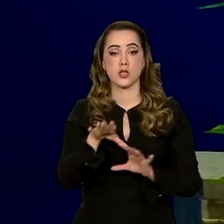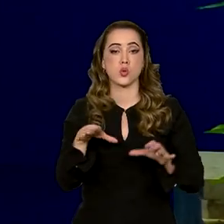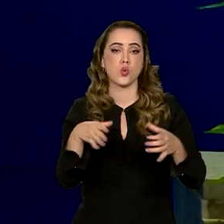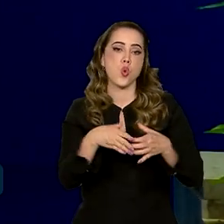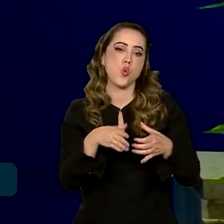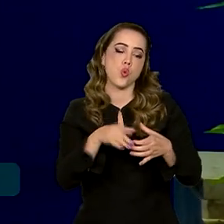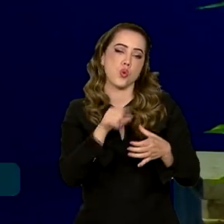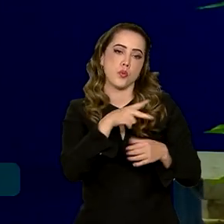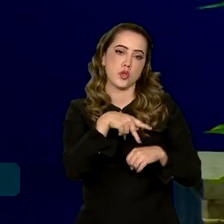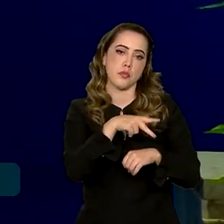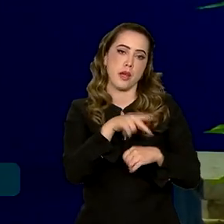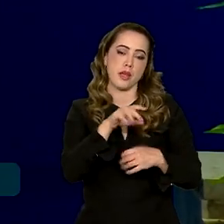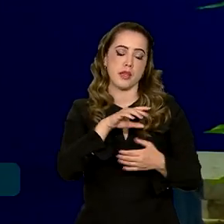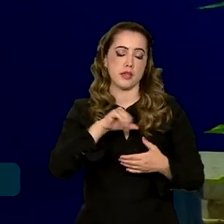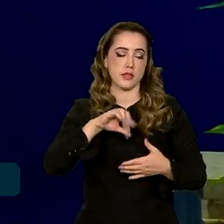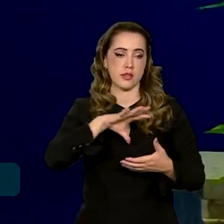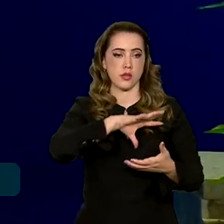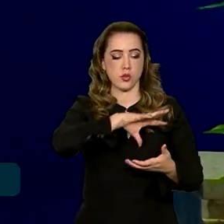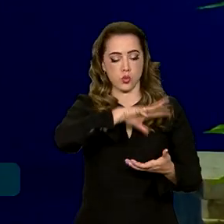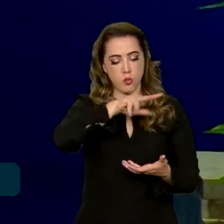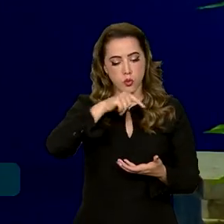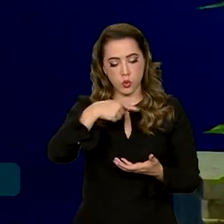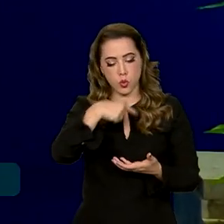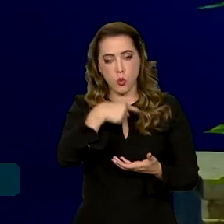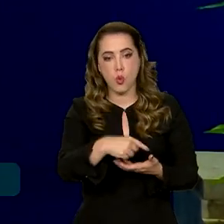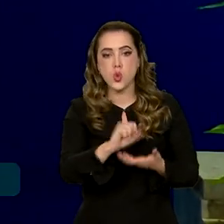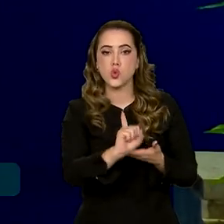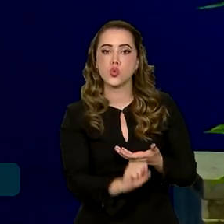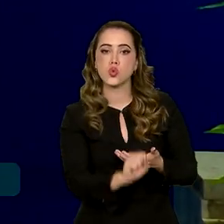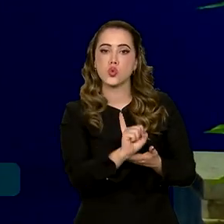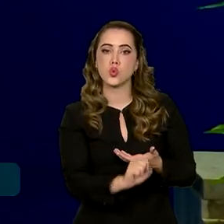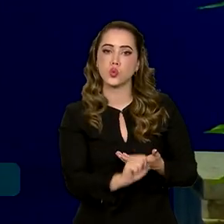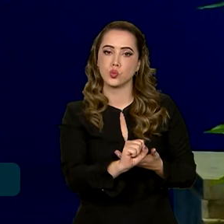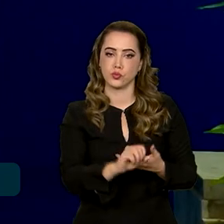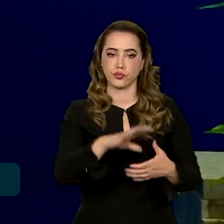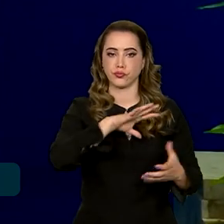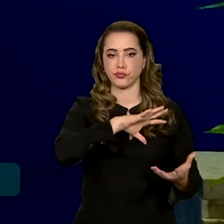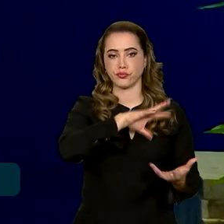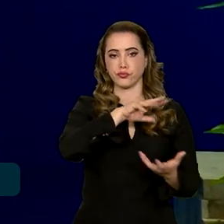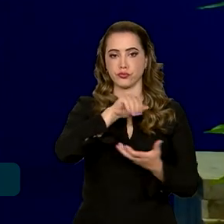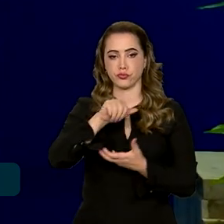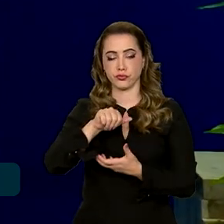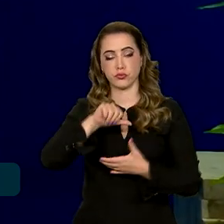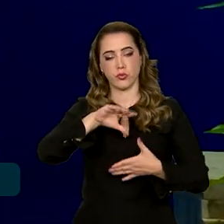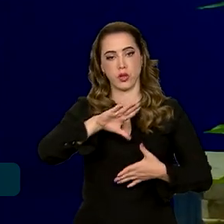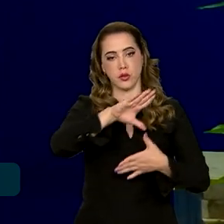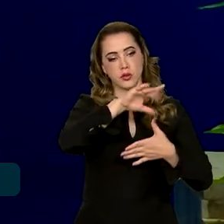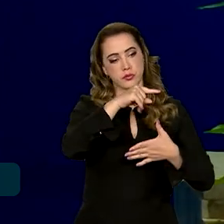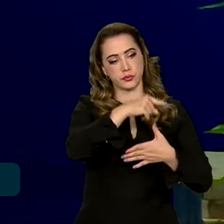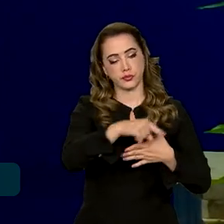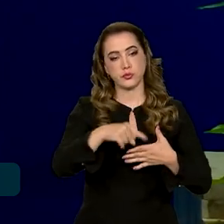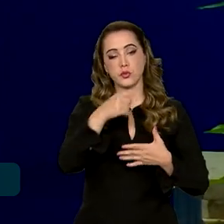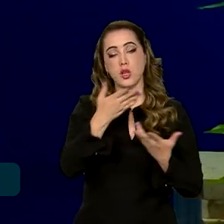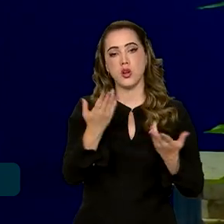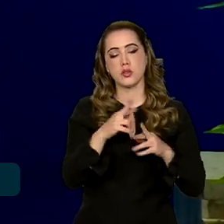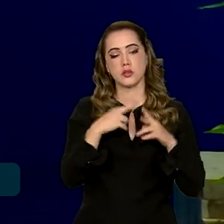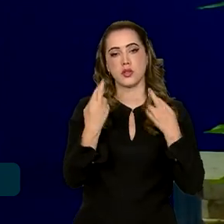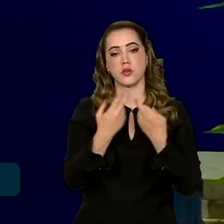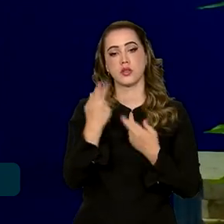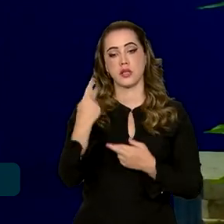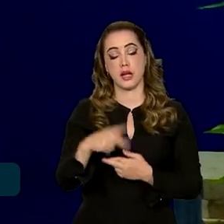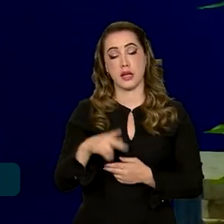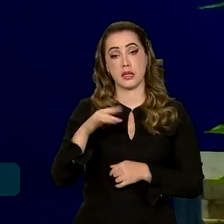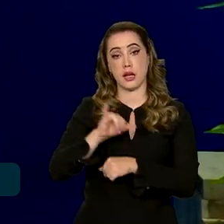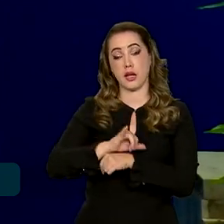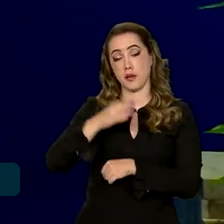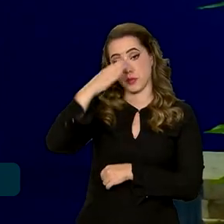global. Atualmente, com mais de 130 países membros, o fórum se reúne aqui em Havana para discutir ciência e tecnologia